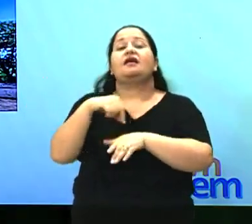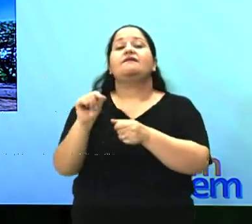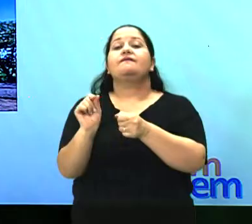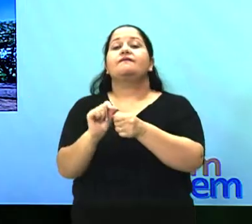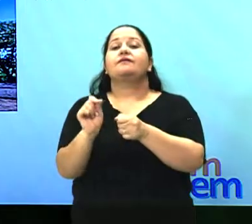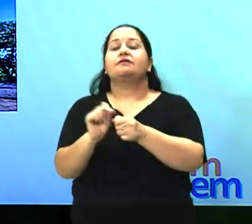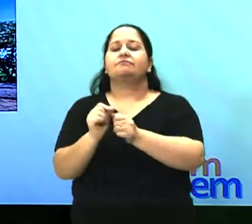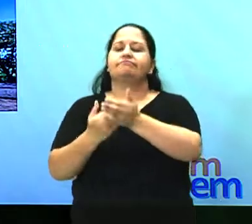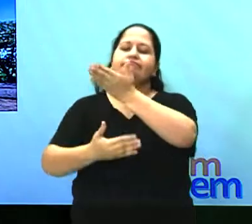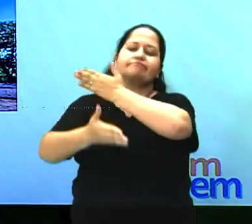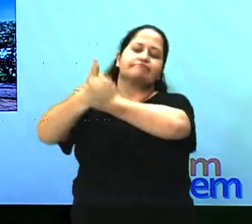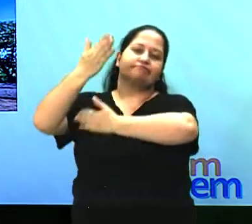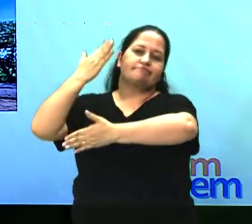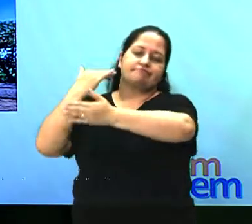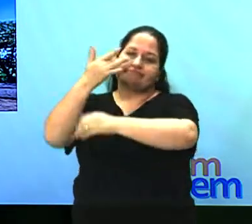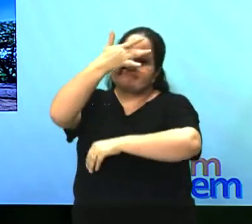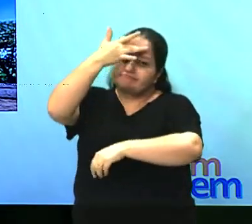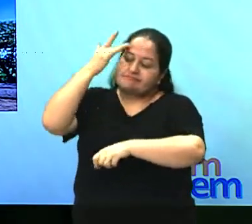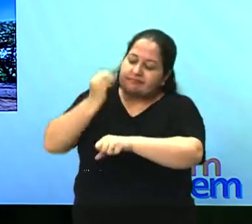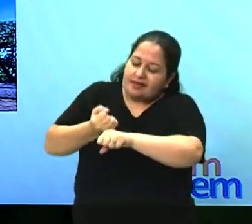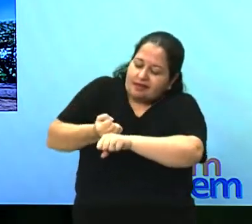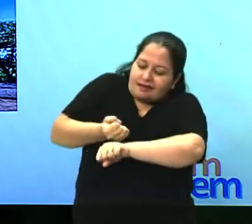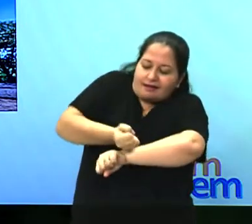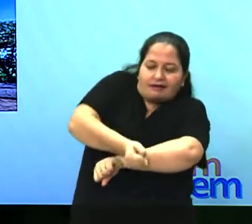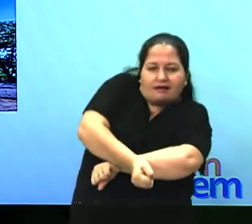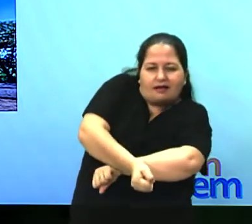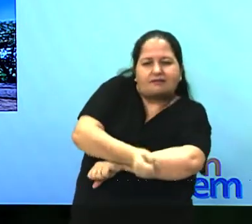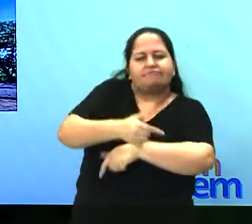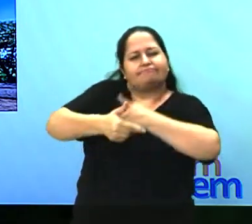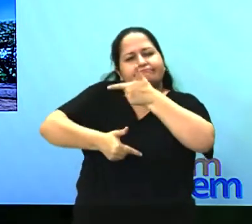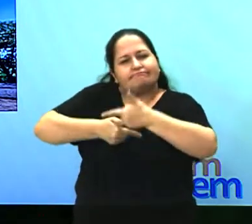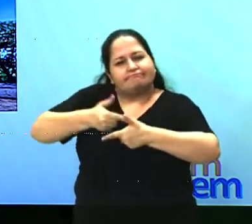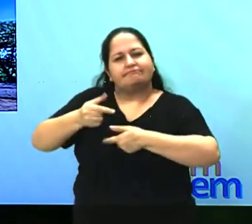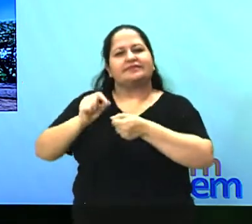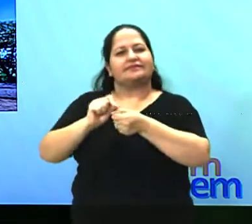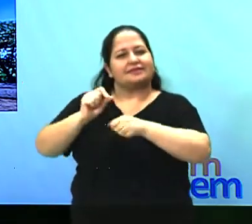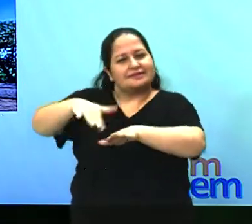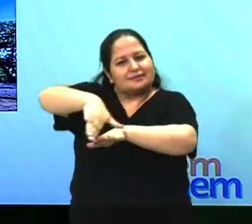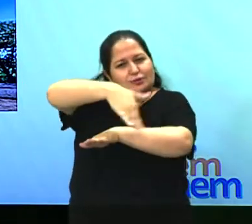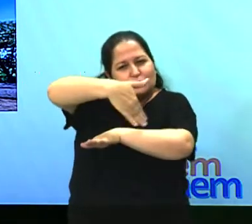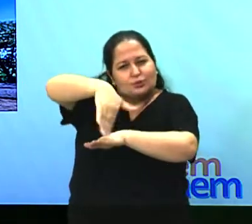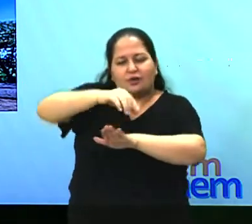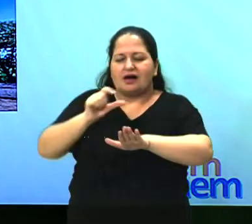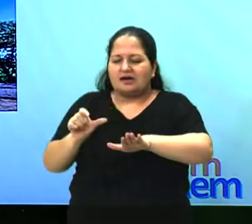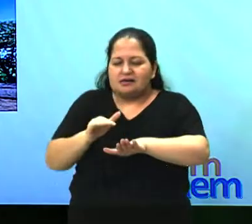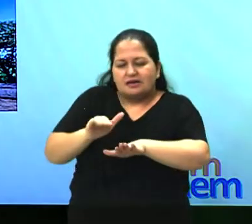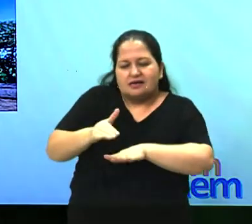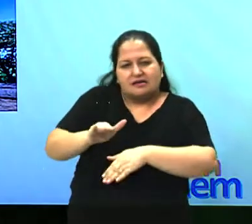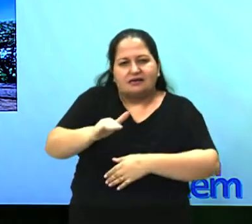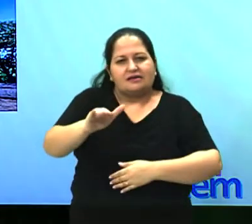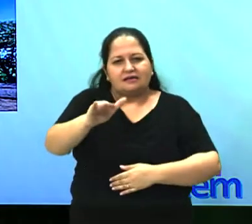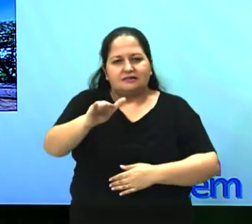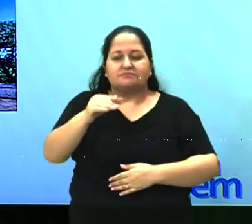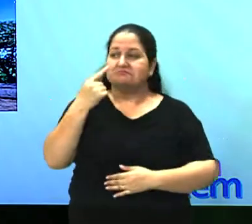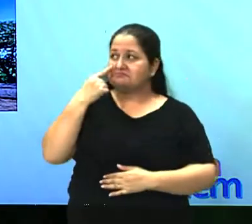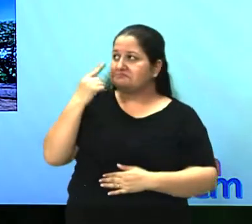arquitetura, então, que lembra outras cidades do mesmo período aqui no Brasil e em outros lugares